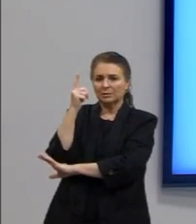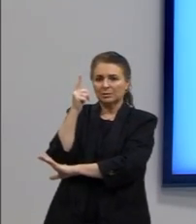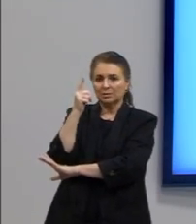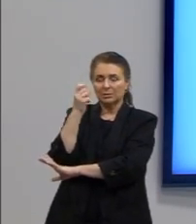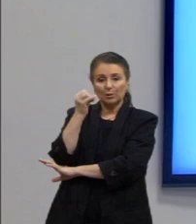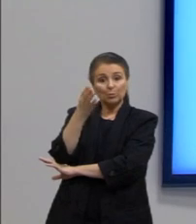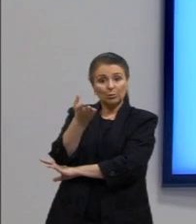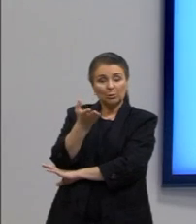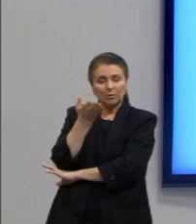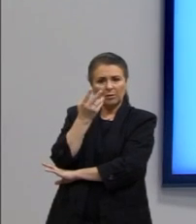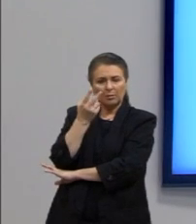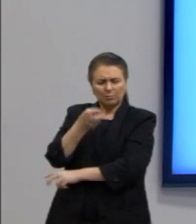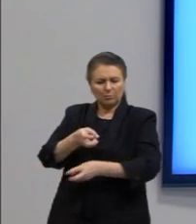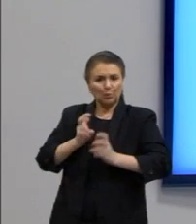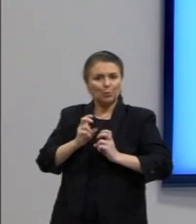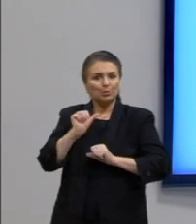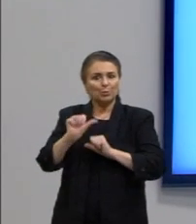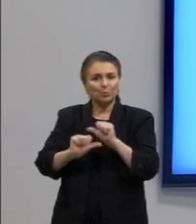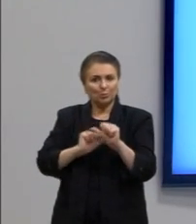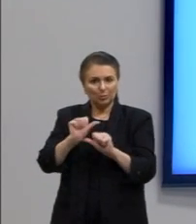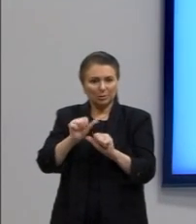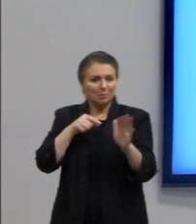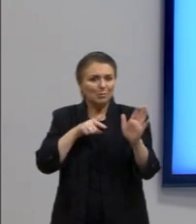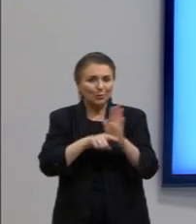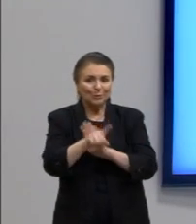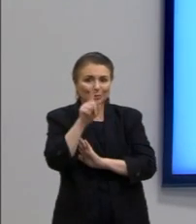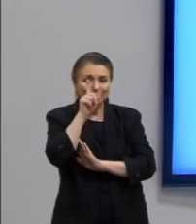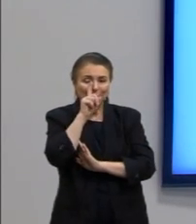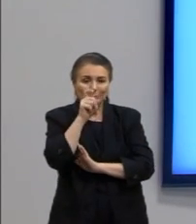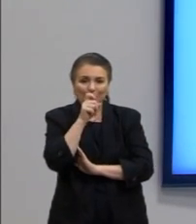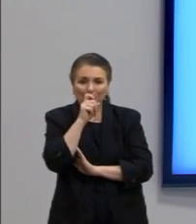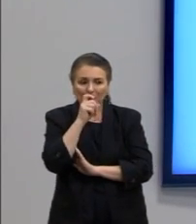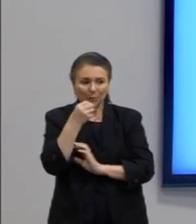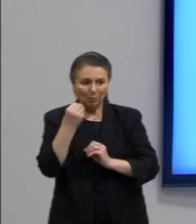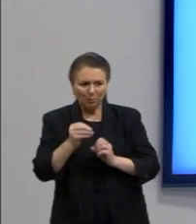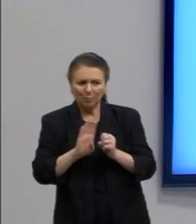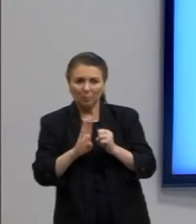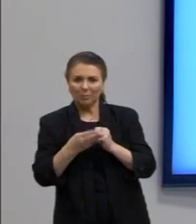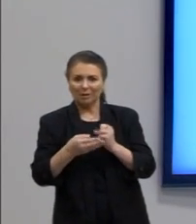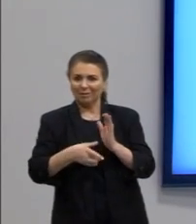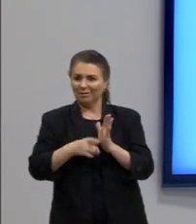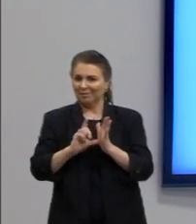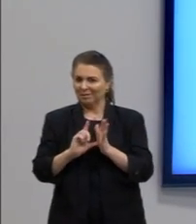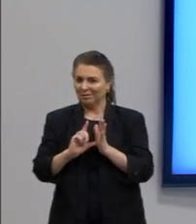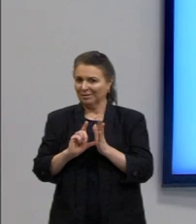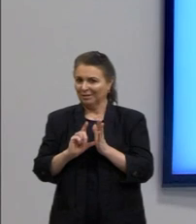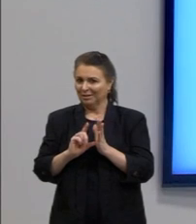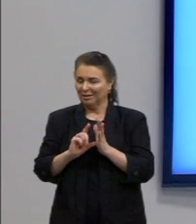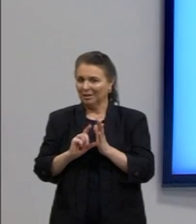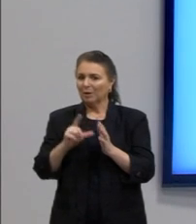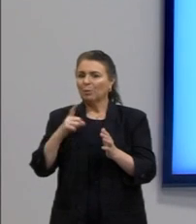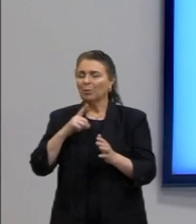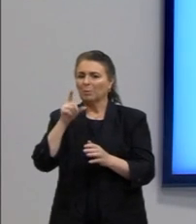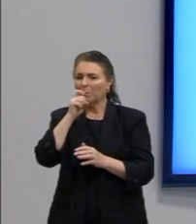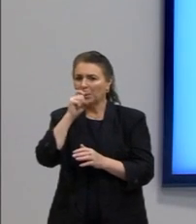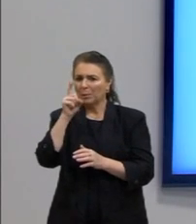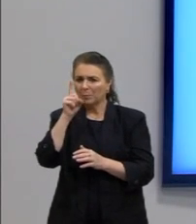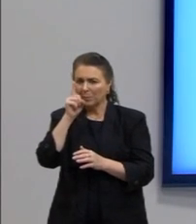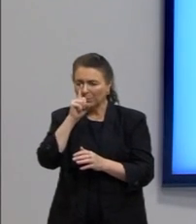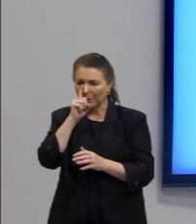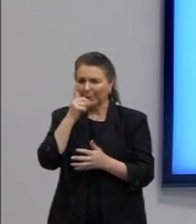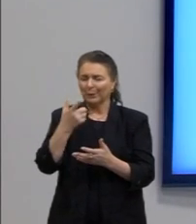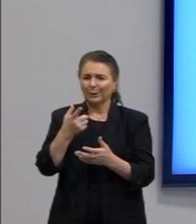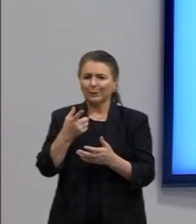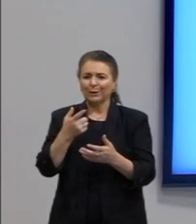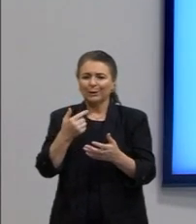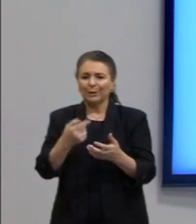ver como isso muda, pergunta para o seu pai, para a sua mãe, como era o bairro quando eles estavam ali. Ou como era a